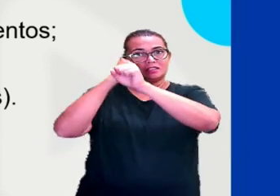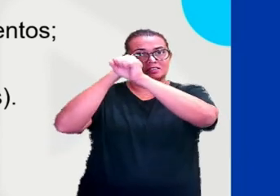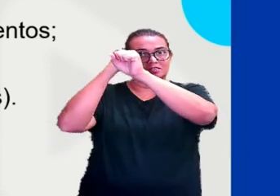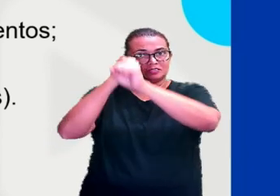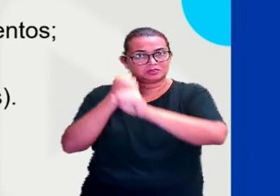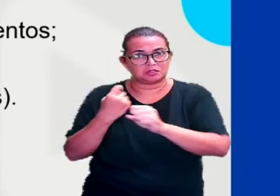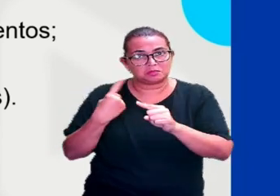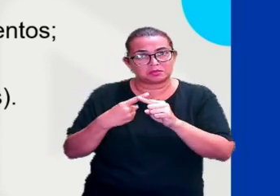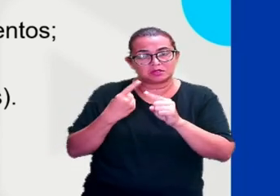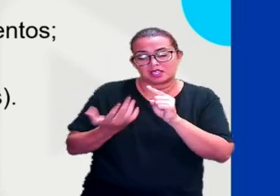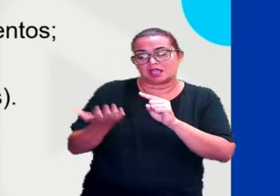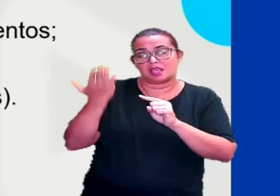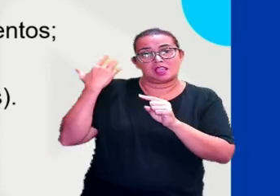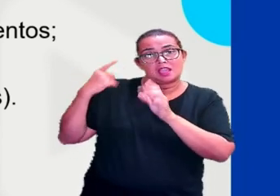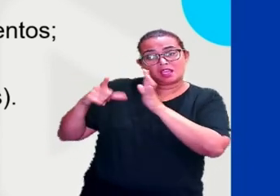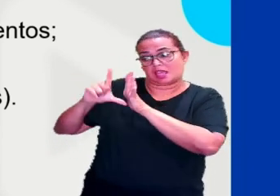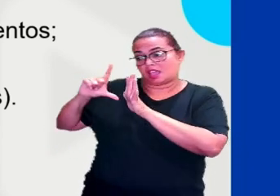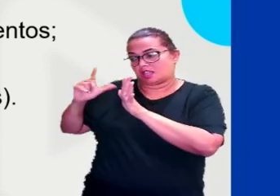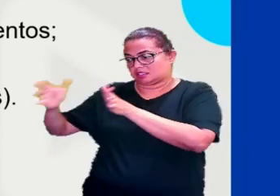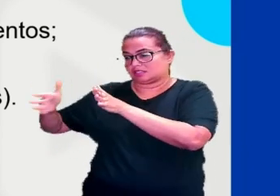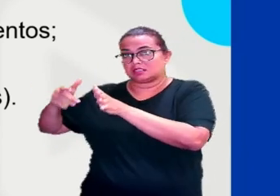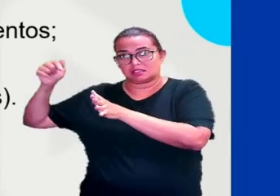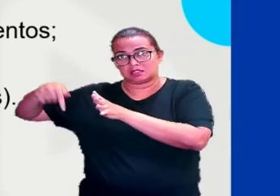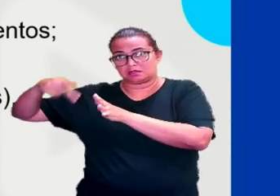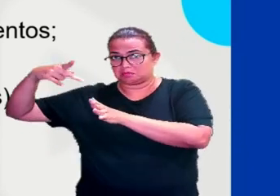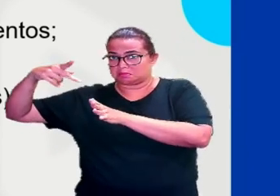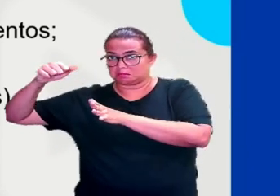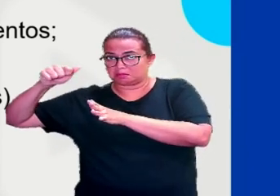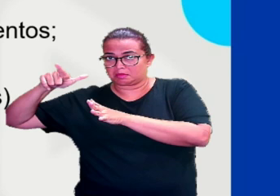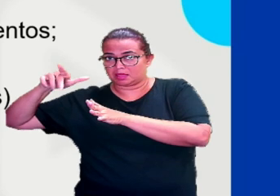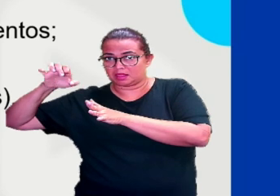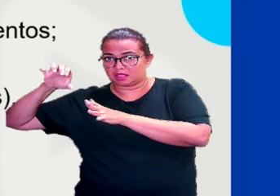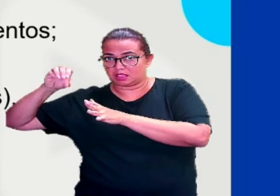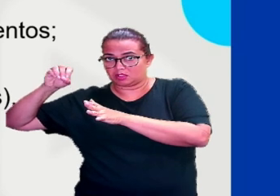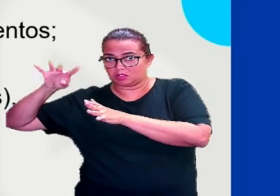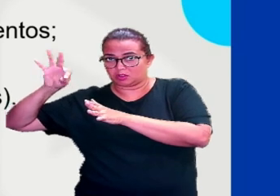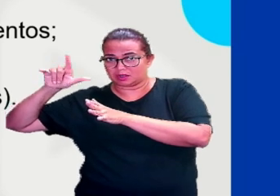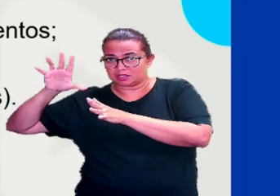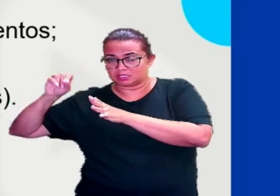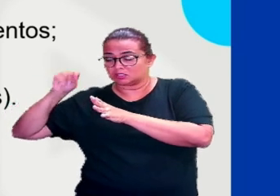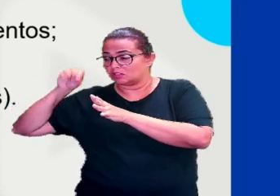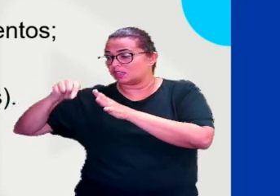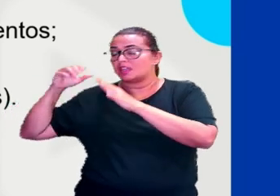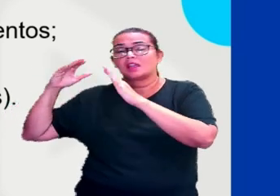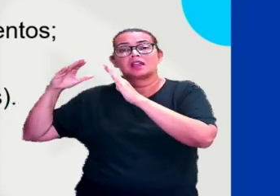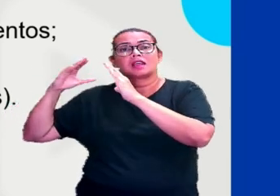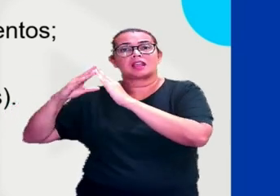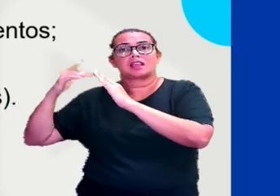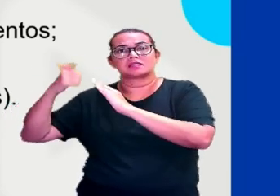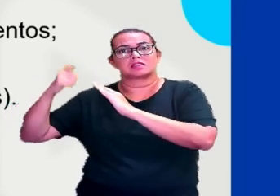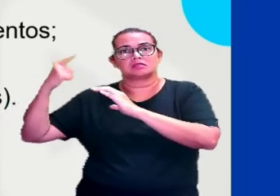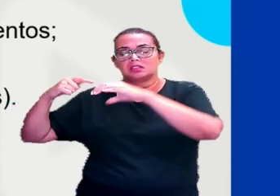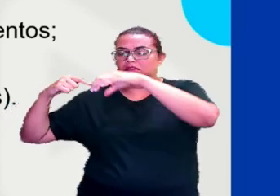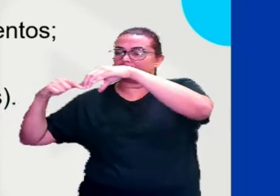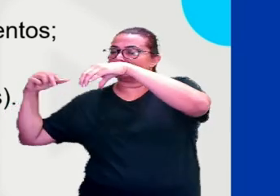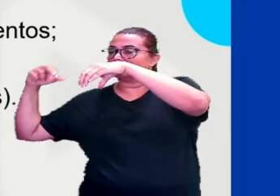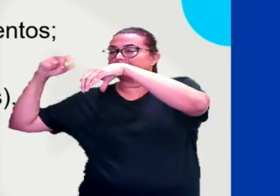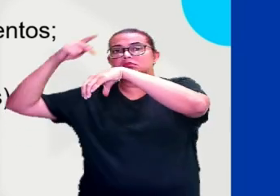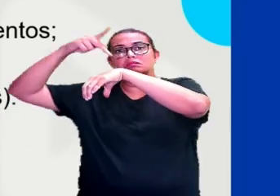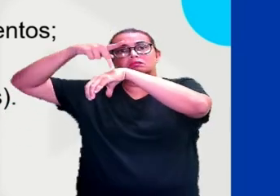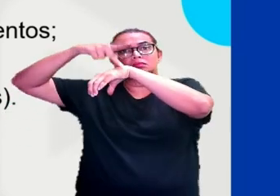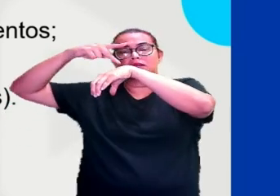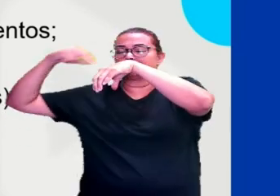moravam em cavernas, né? E agora elas passam a construir as suas moradias, que